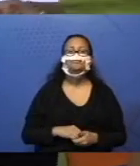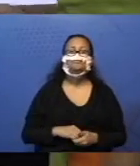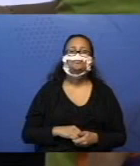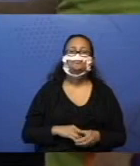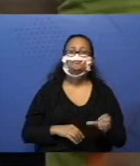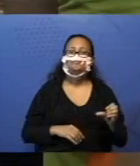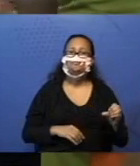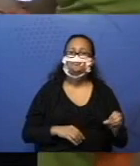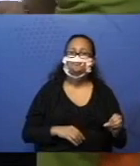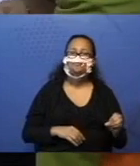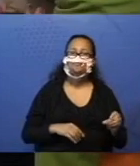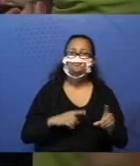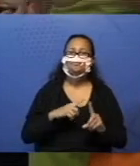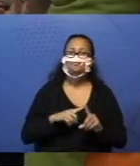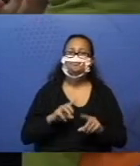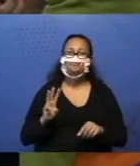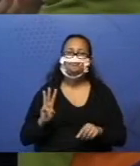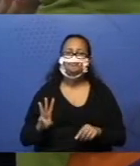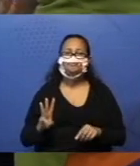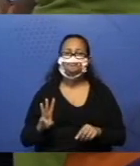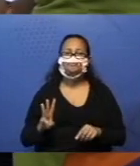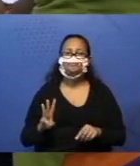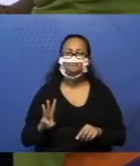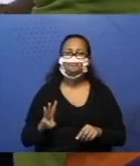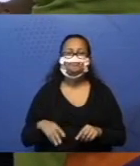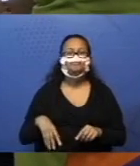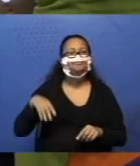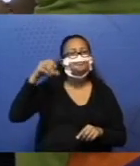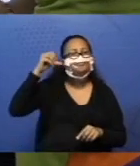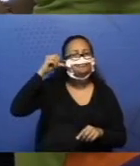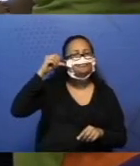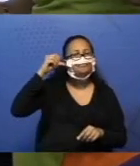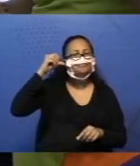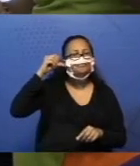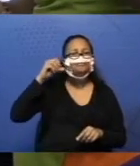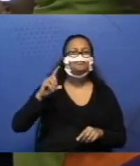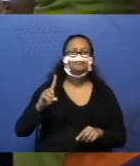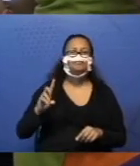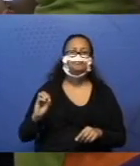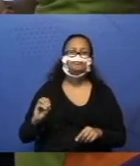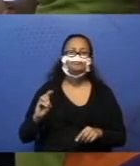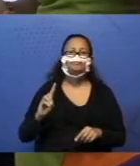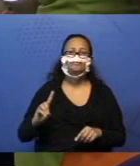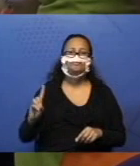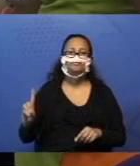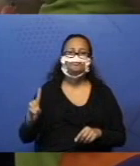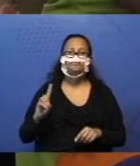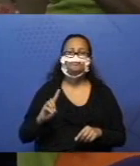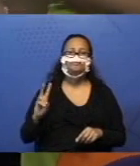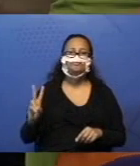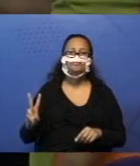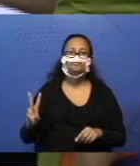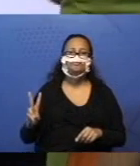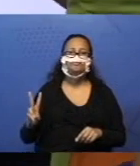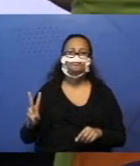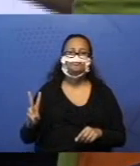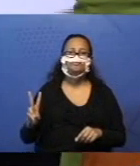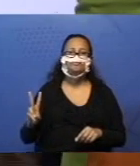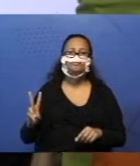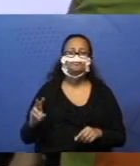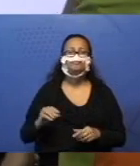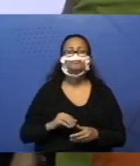9 mais 3. Guardo 9 na cabecinha. 9, 10, 11, 12.